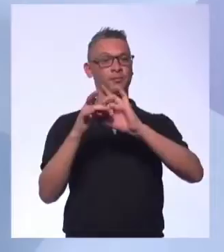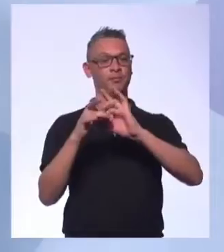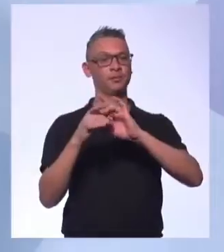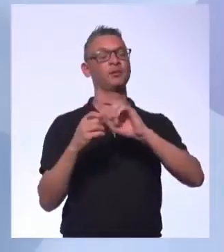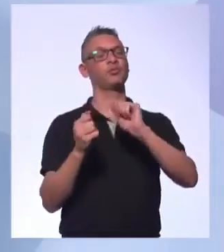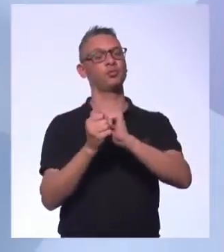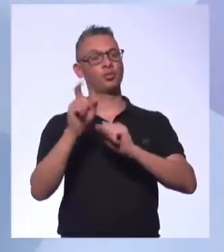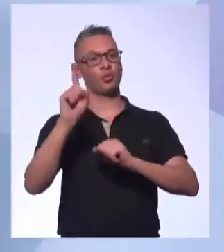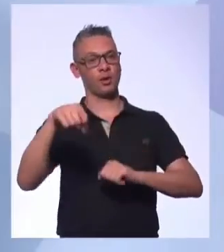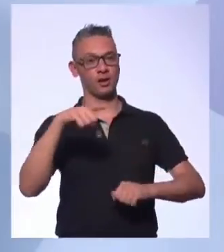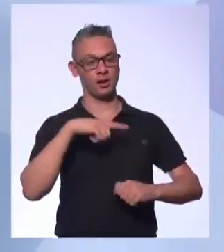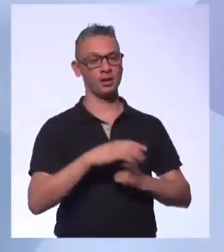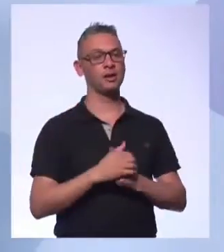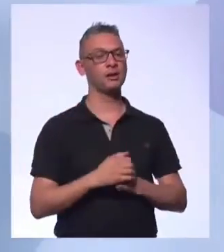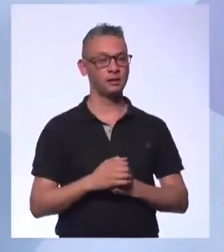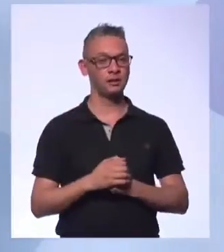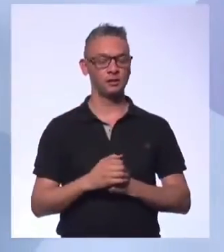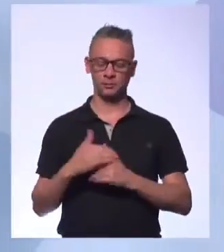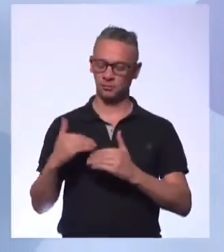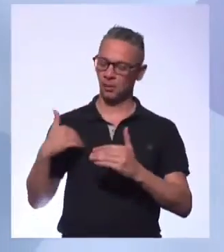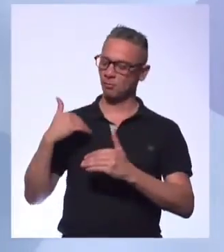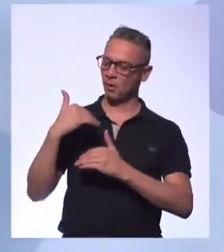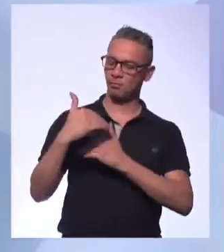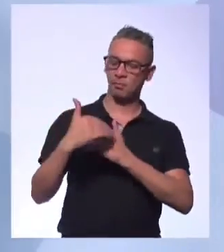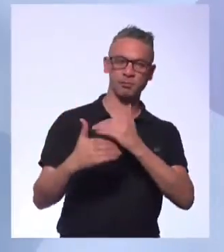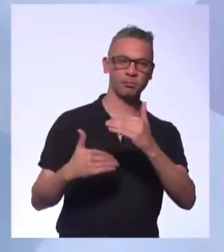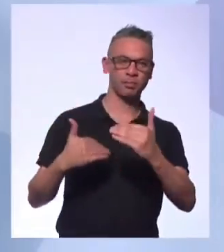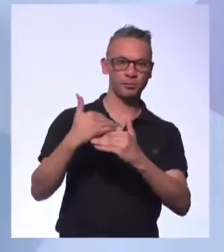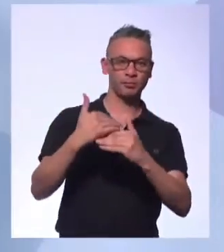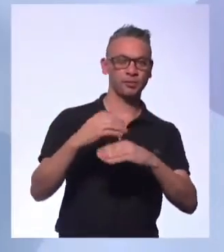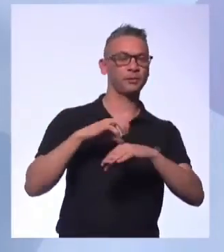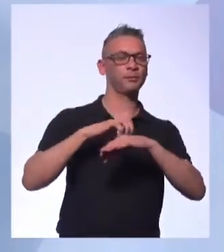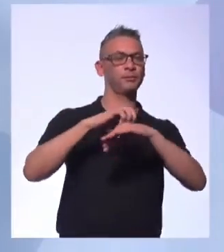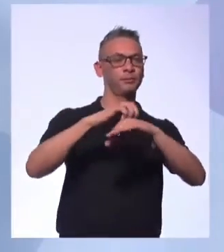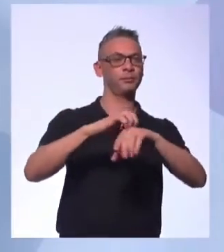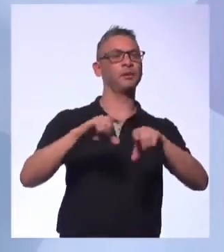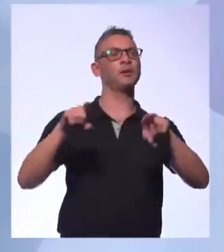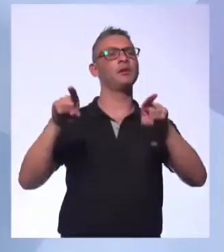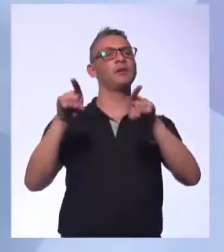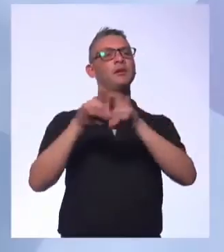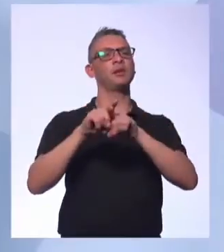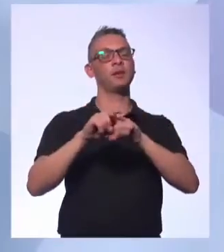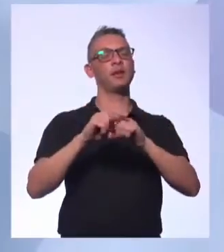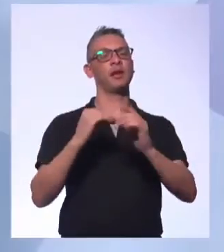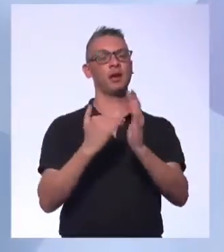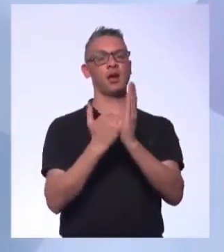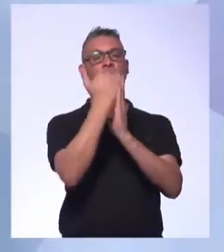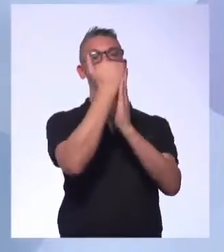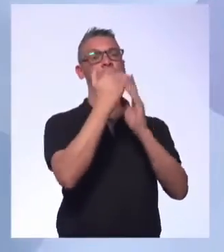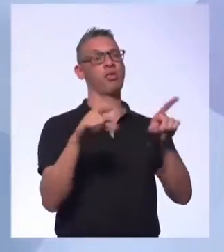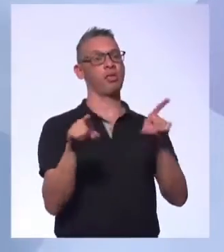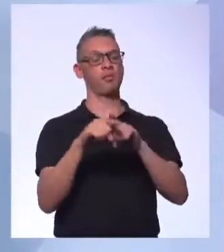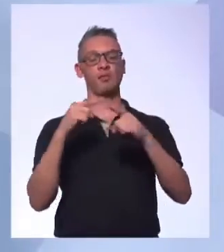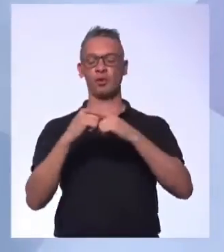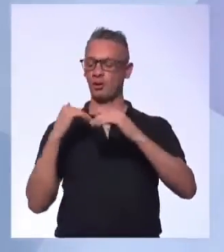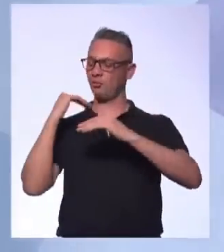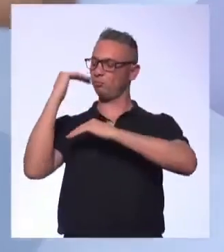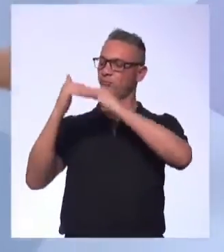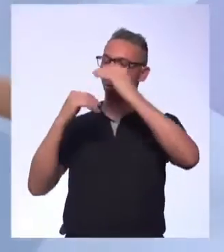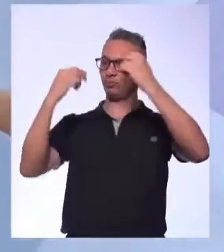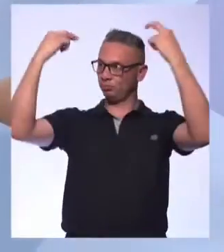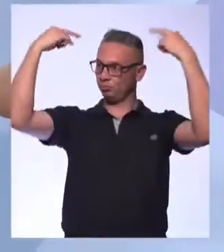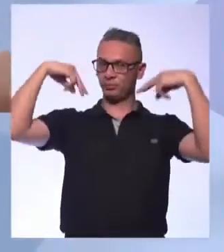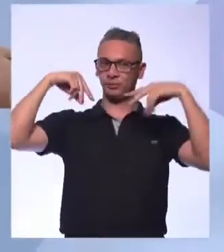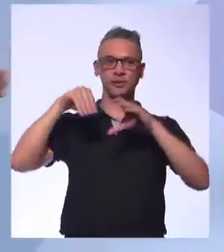lado a lado. A ideia que é o passar e desenvolver da carreira é que isso também cresça. Por quê? Porque você se desenvolve no